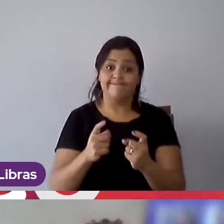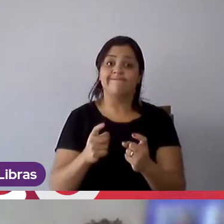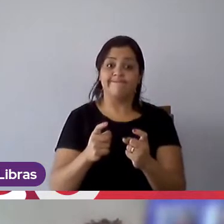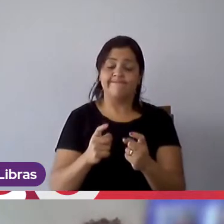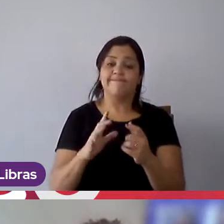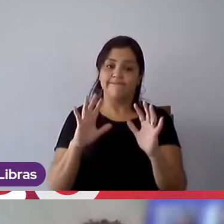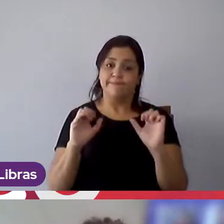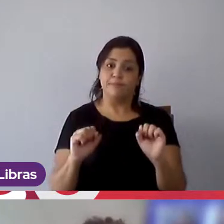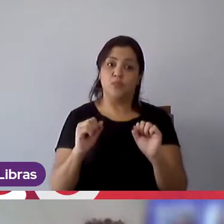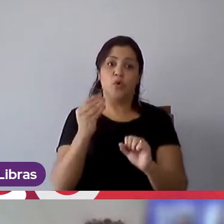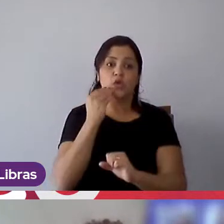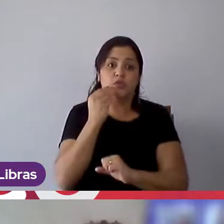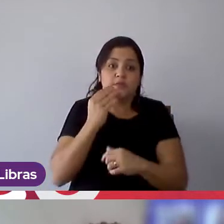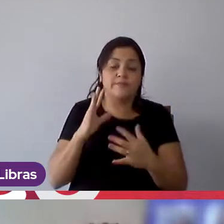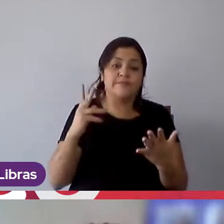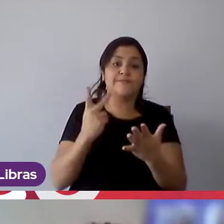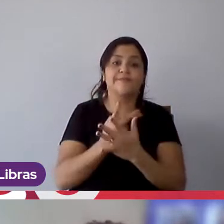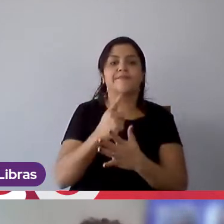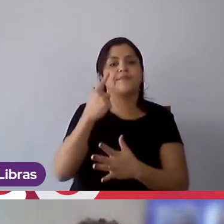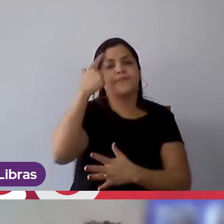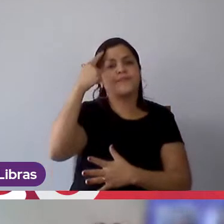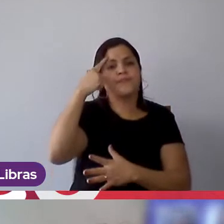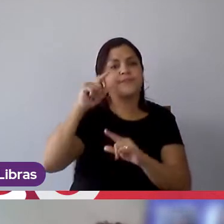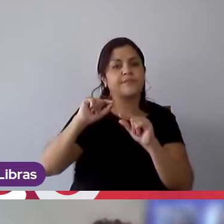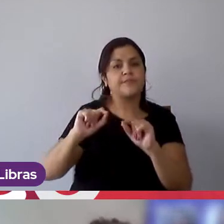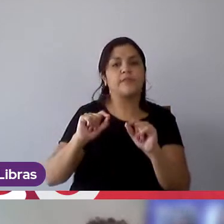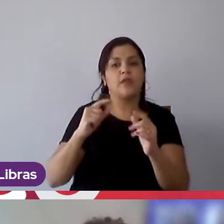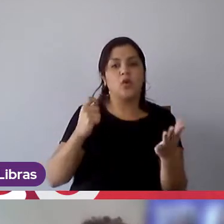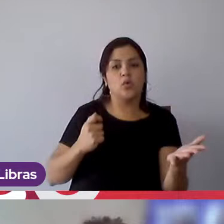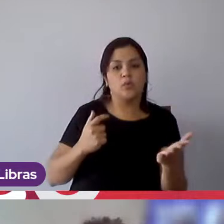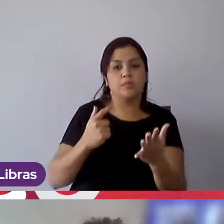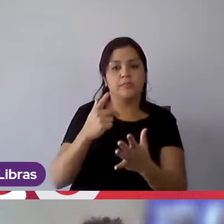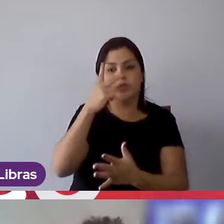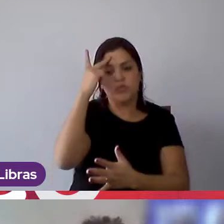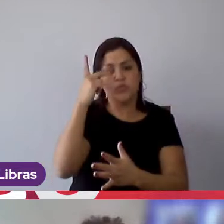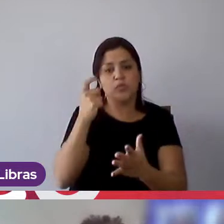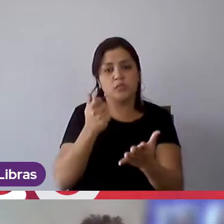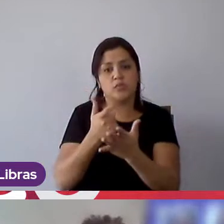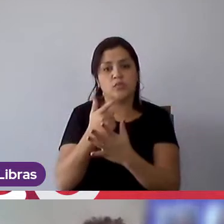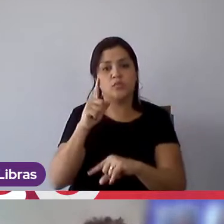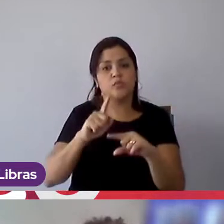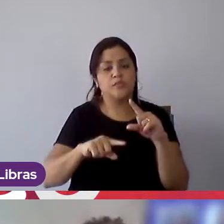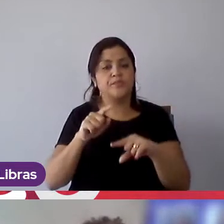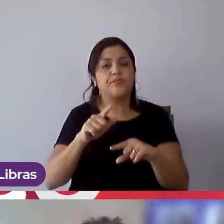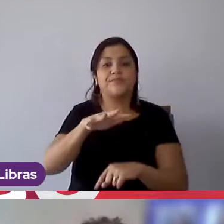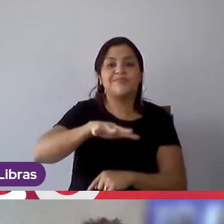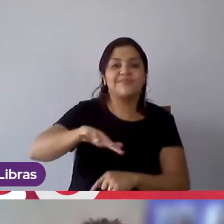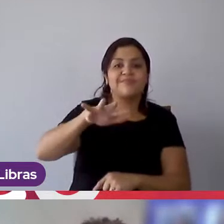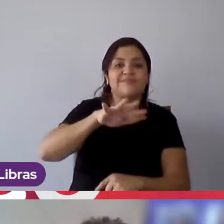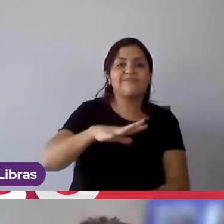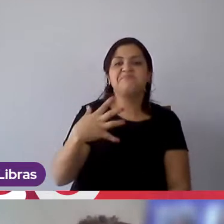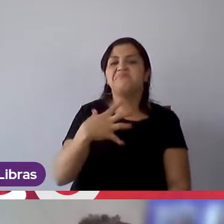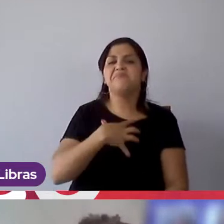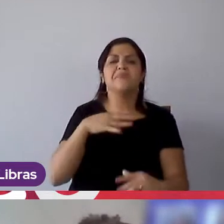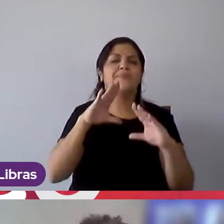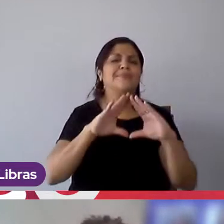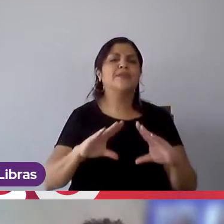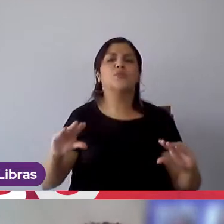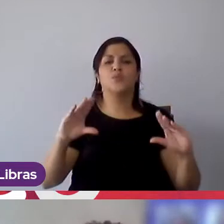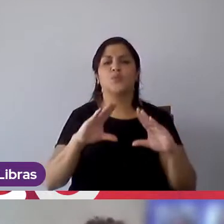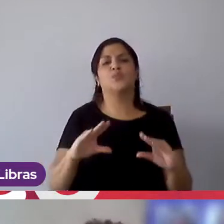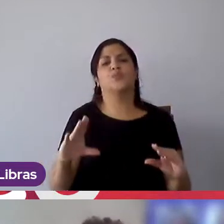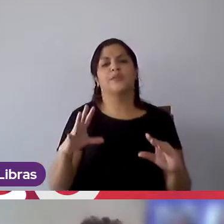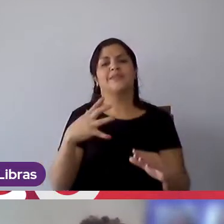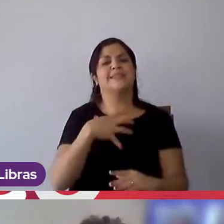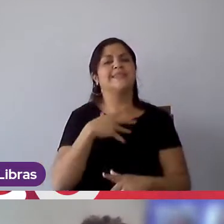ter esse em mente, né, pensar nos nossos consumidores e pensar também que eu estou em um ambiente em que eu me sinto confortável, me